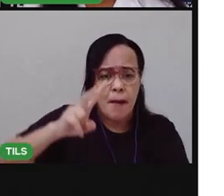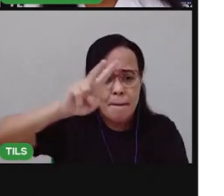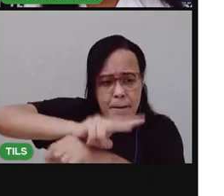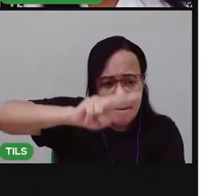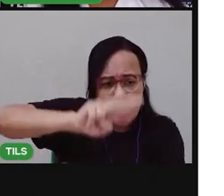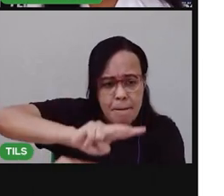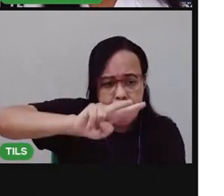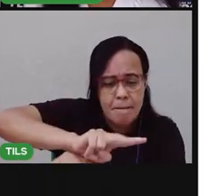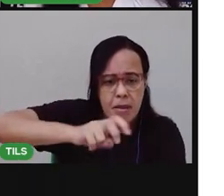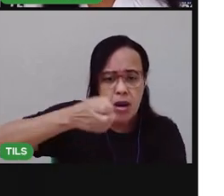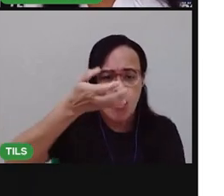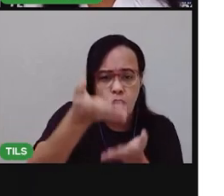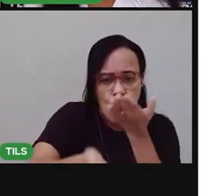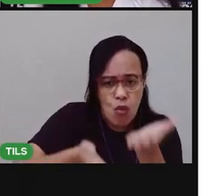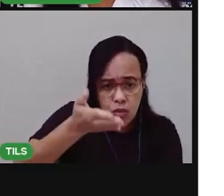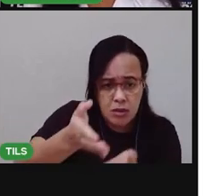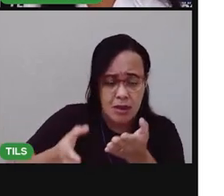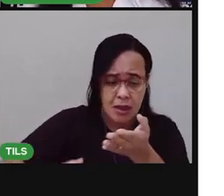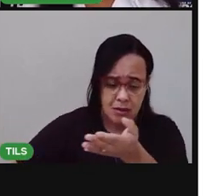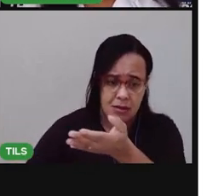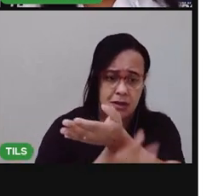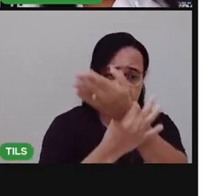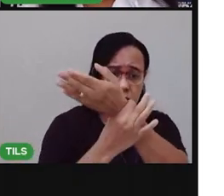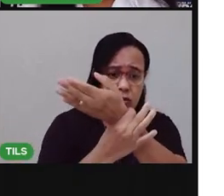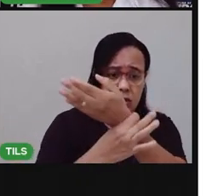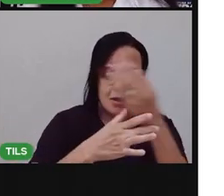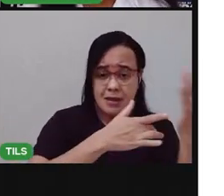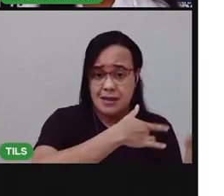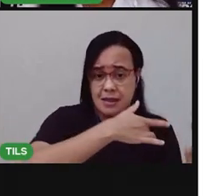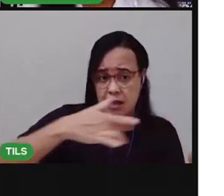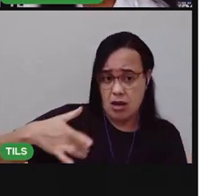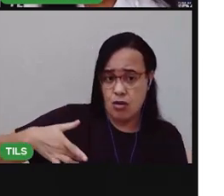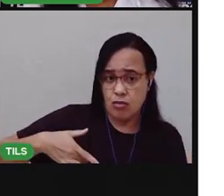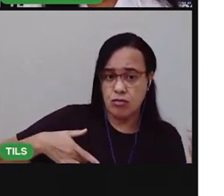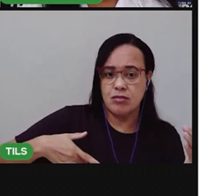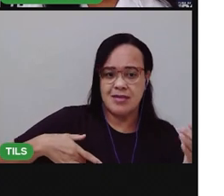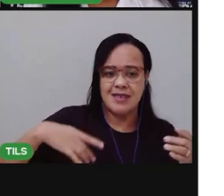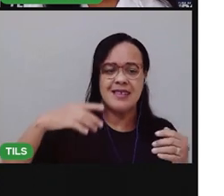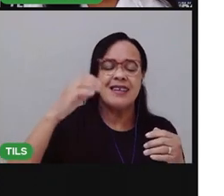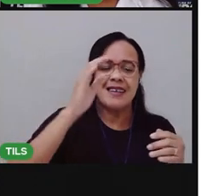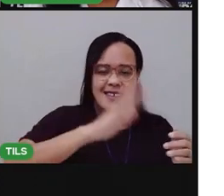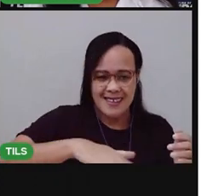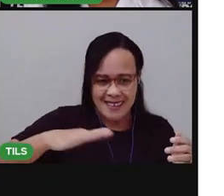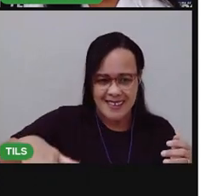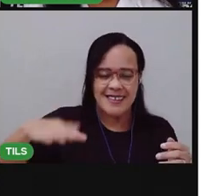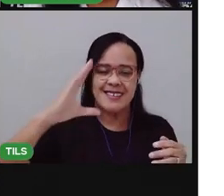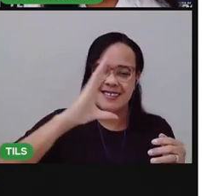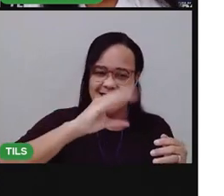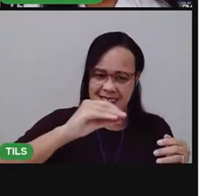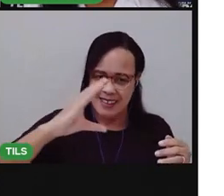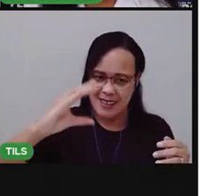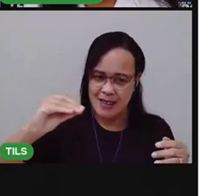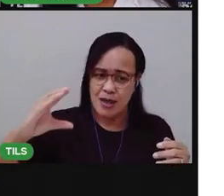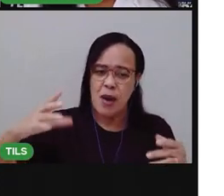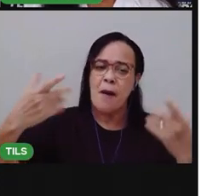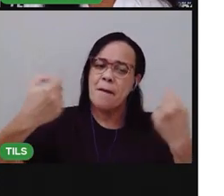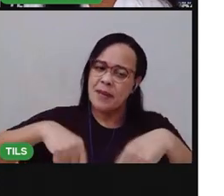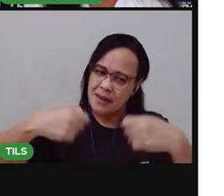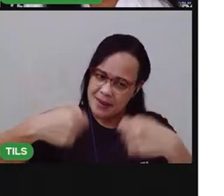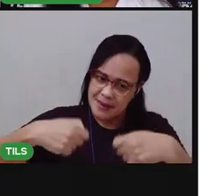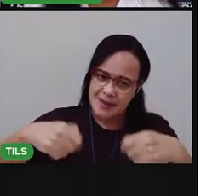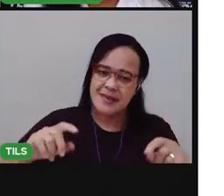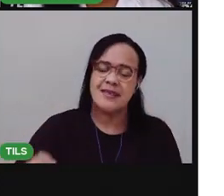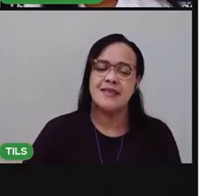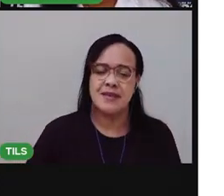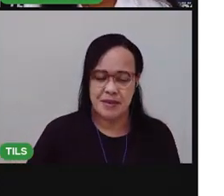-estar de todas as crianças e os adolescentes do seu lar, da sua casa. Então, os adultos, eles